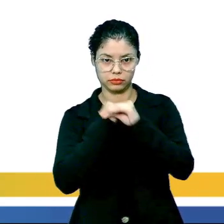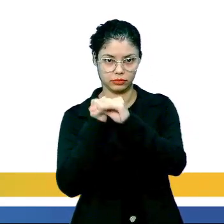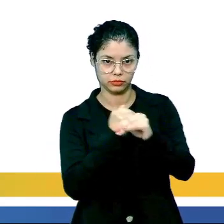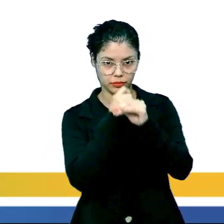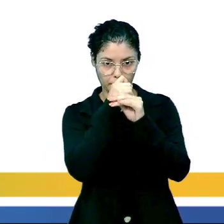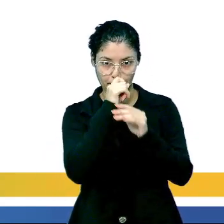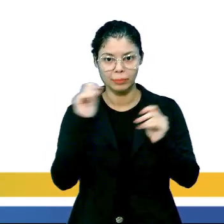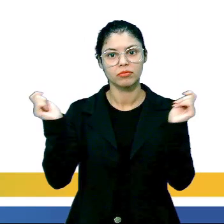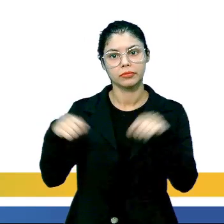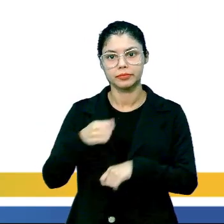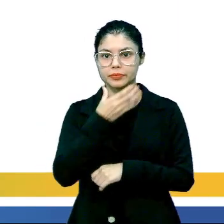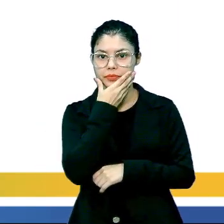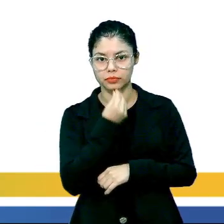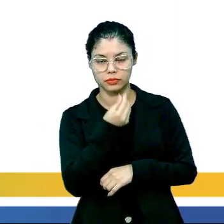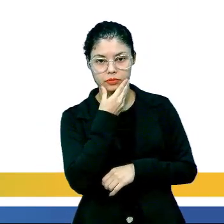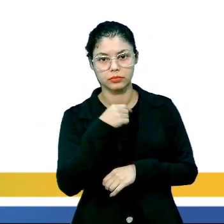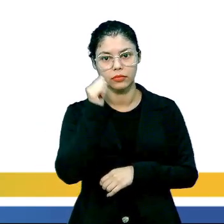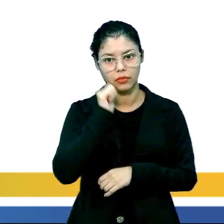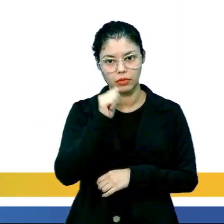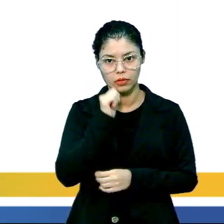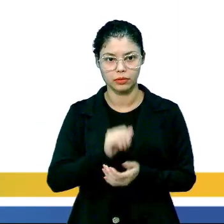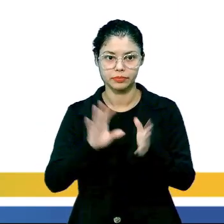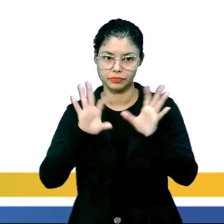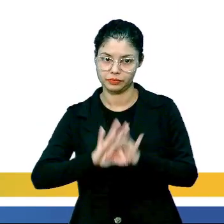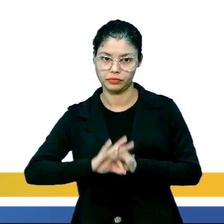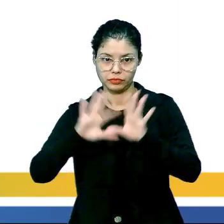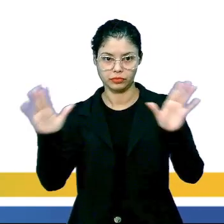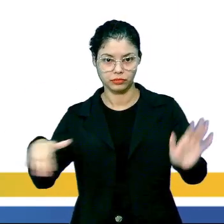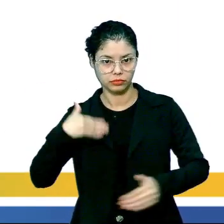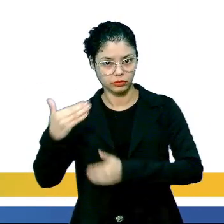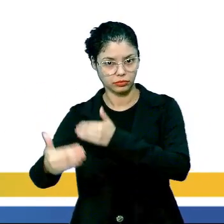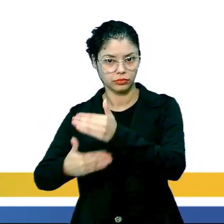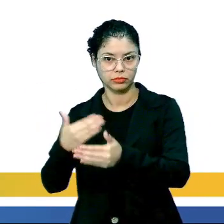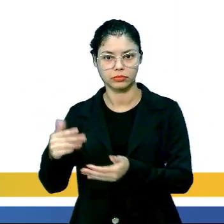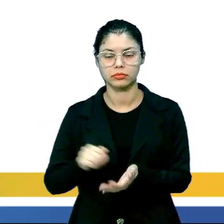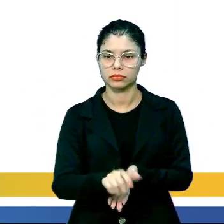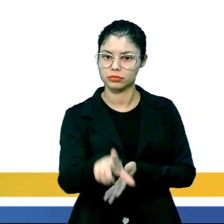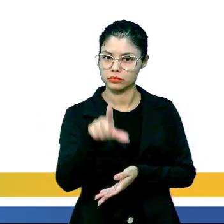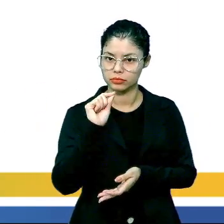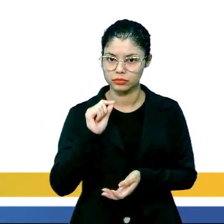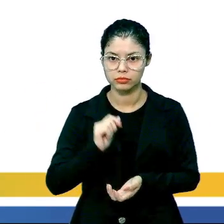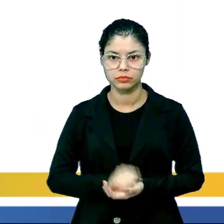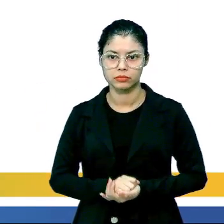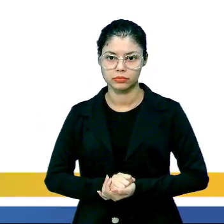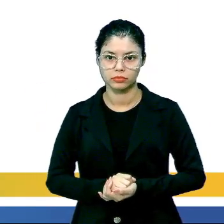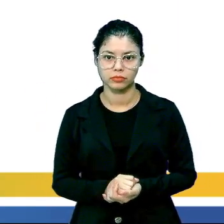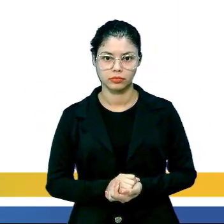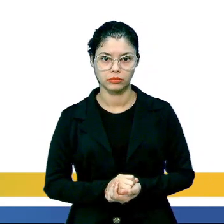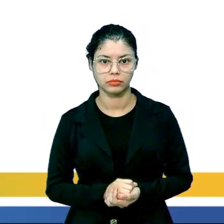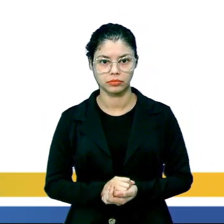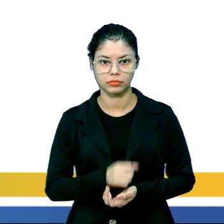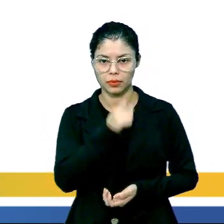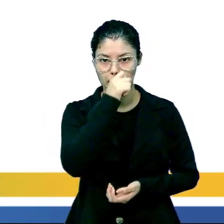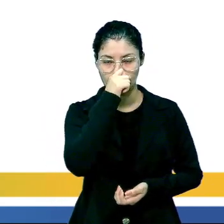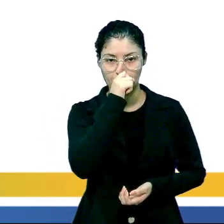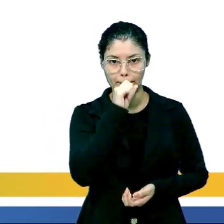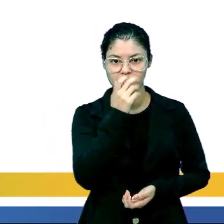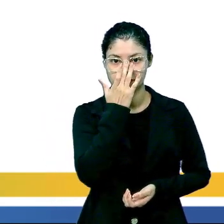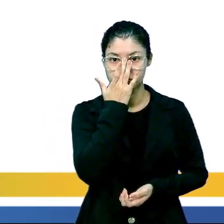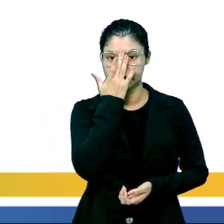e igualitária, pois homens e mulheres são livres para desenvolver suas capacidades